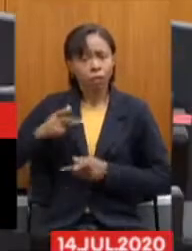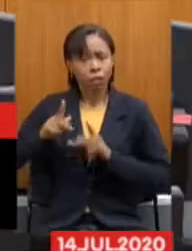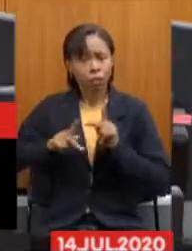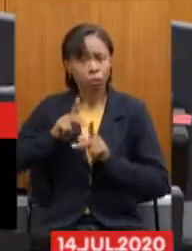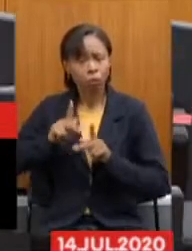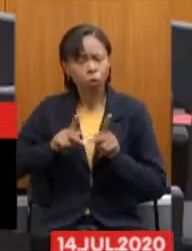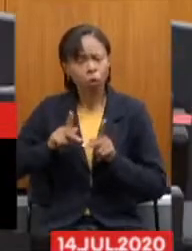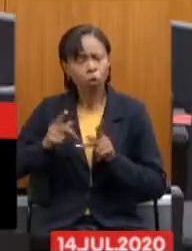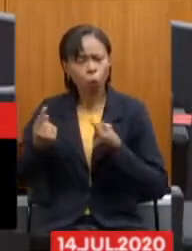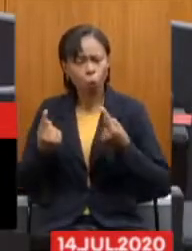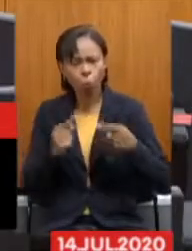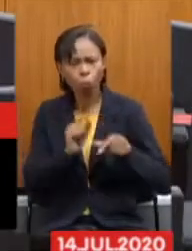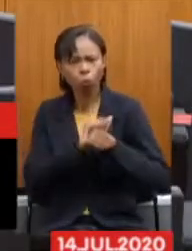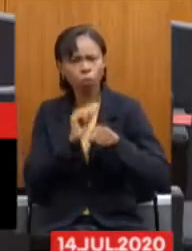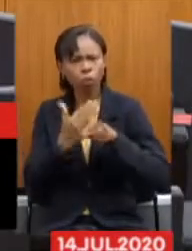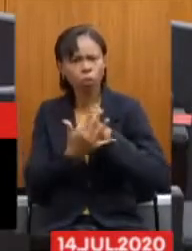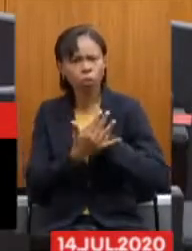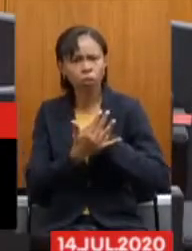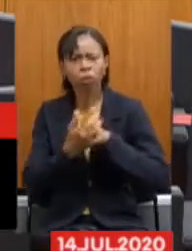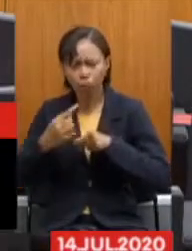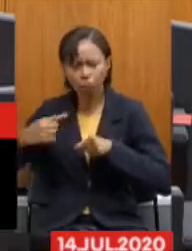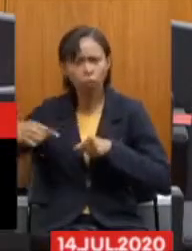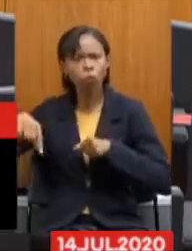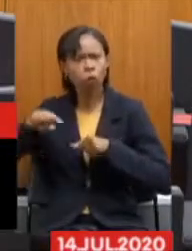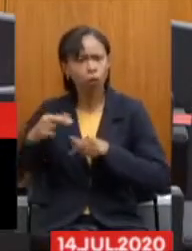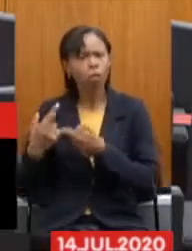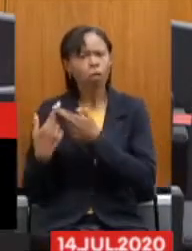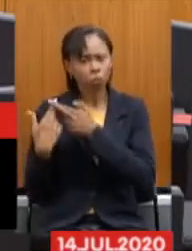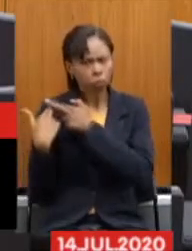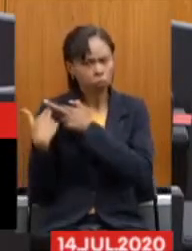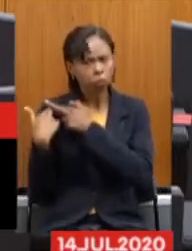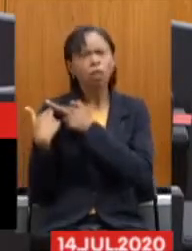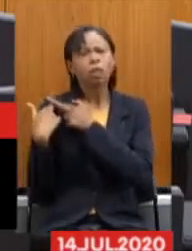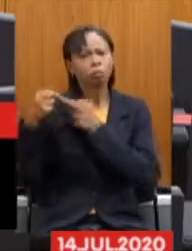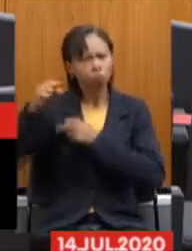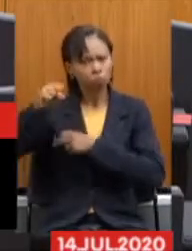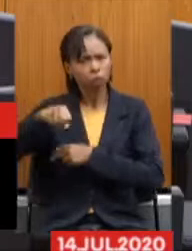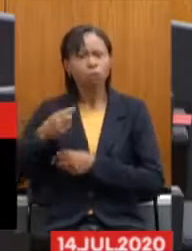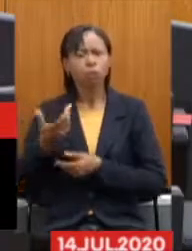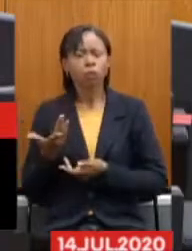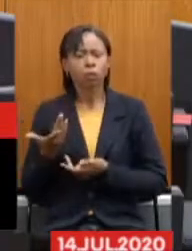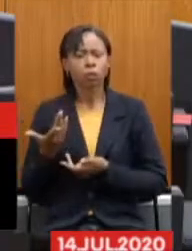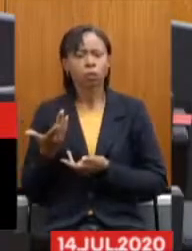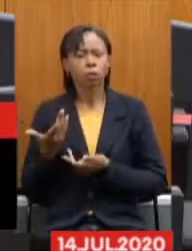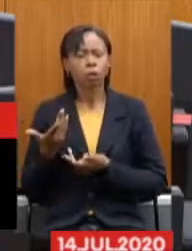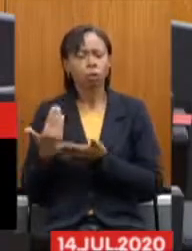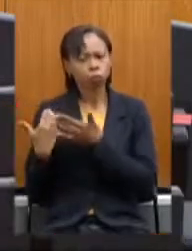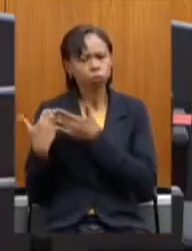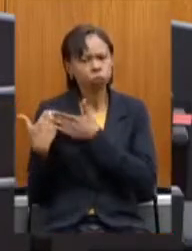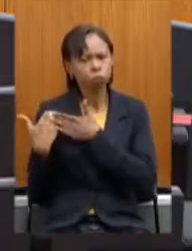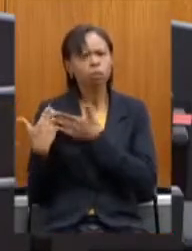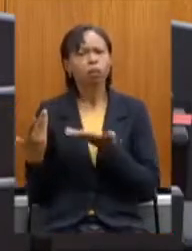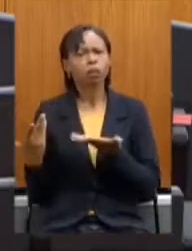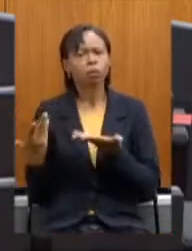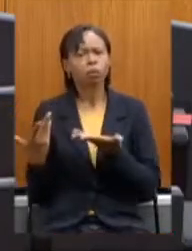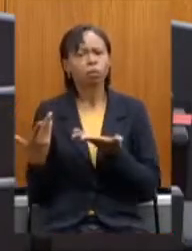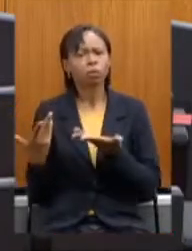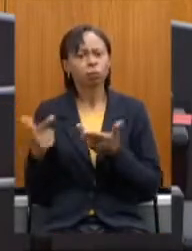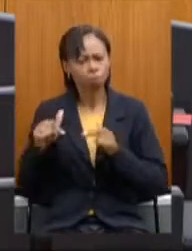nós estamos fazendo jus a isso. Nós estamos cumprindo com essa nossa missão, nós, profissionais de saúde.